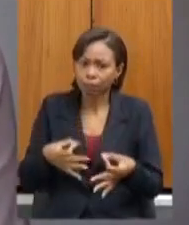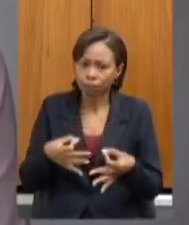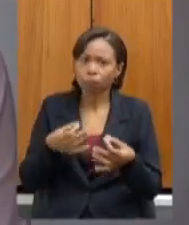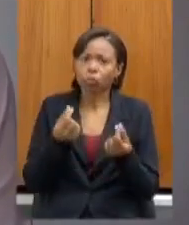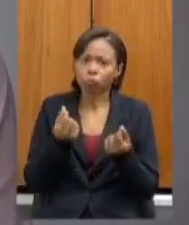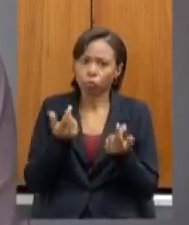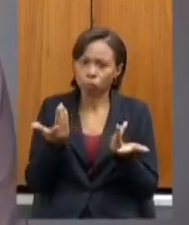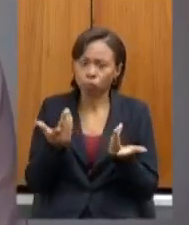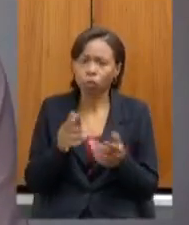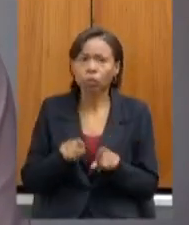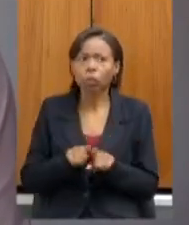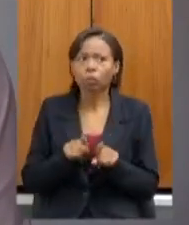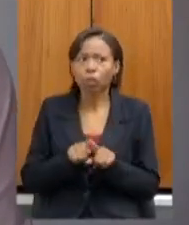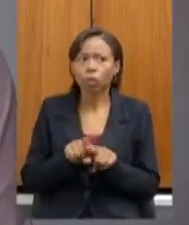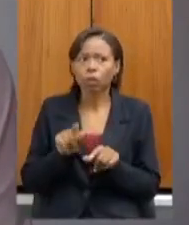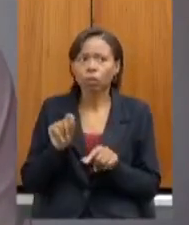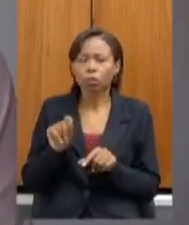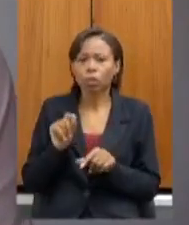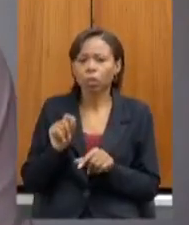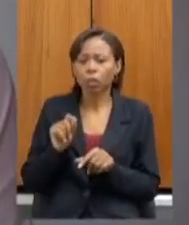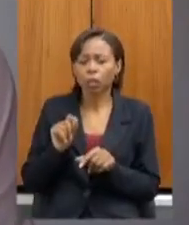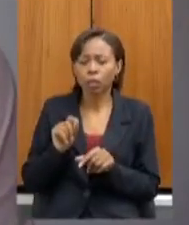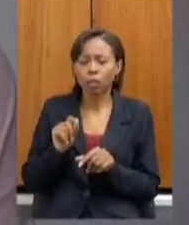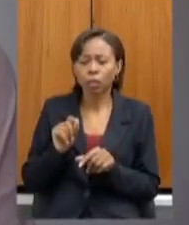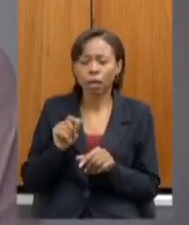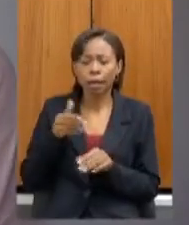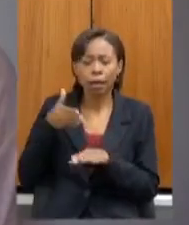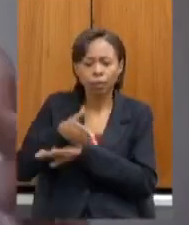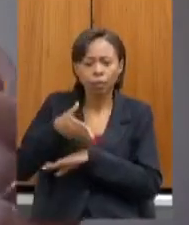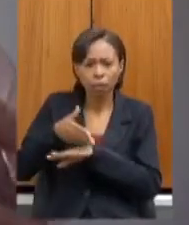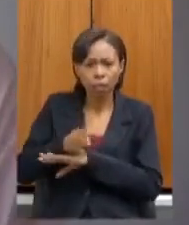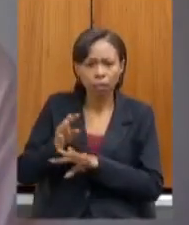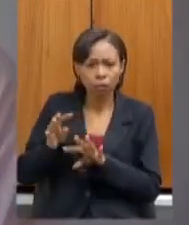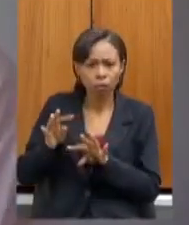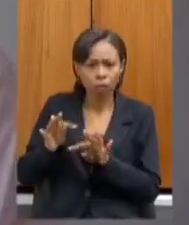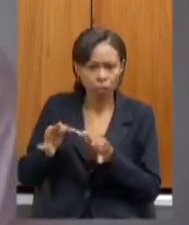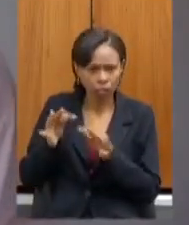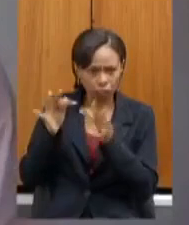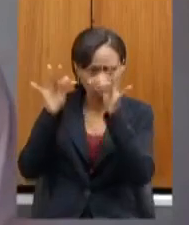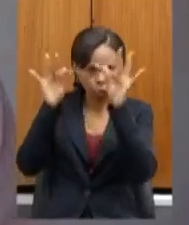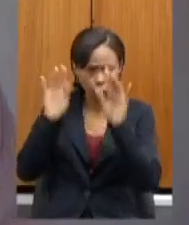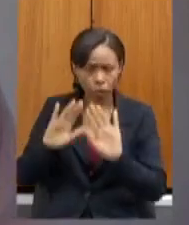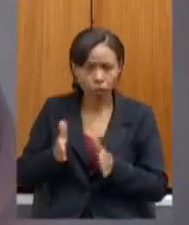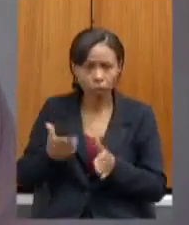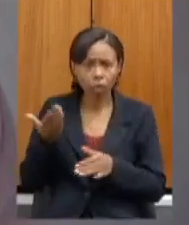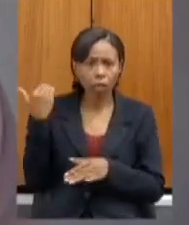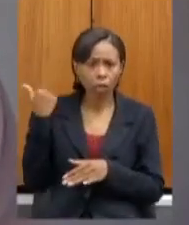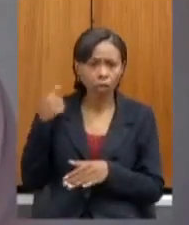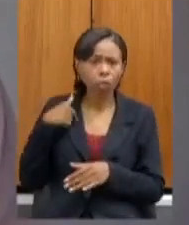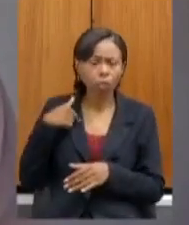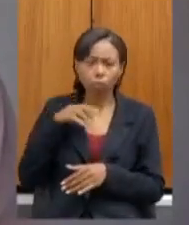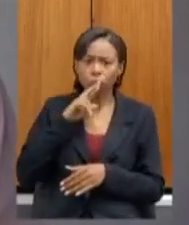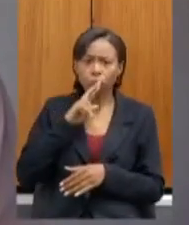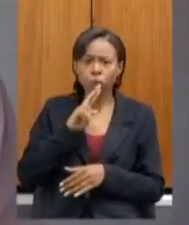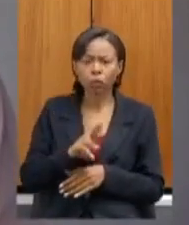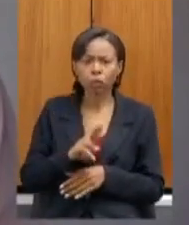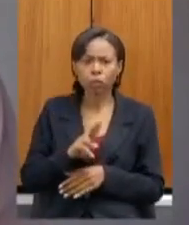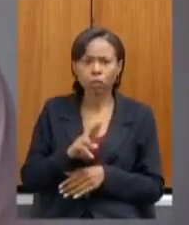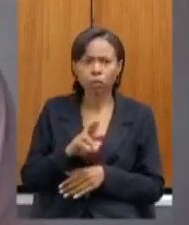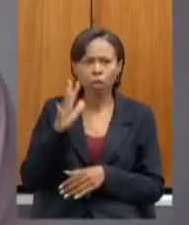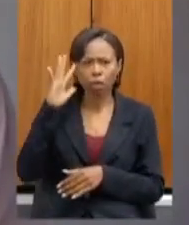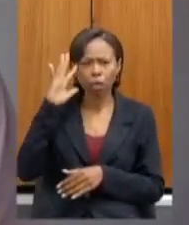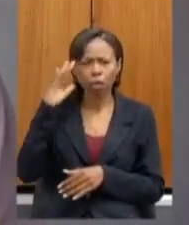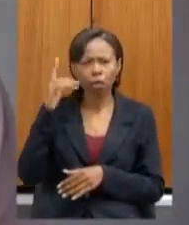no que se refere ao diagnóstico do acesso às tecnologias foi o eu disse e respondi em uma consulta anterior acho que foi